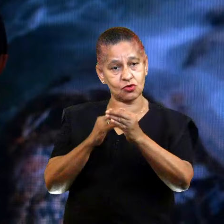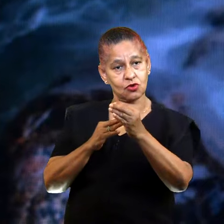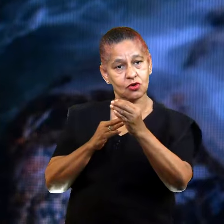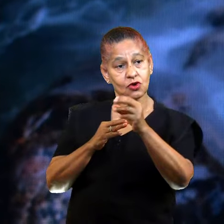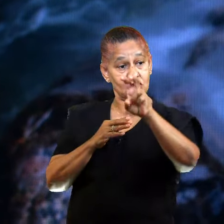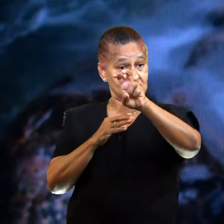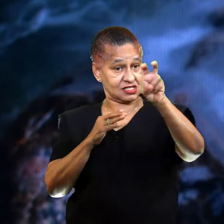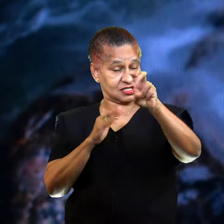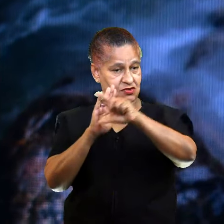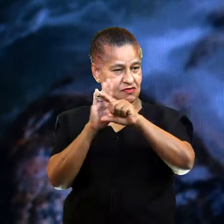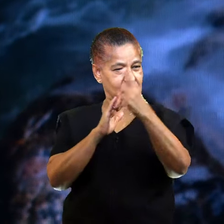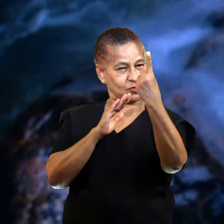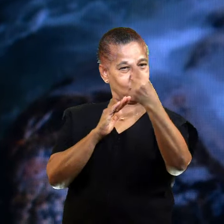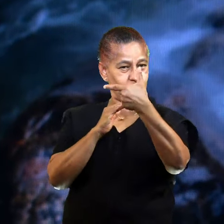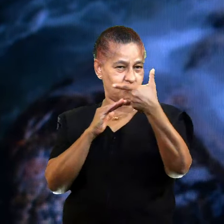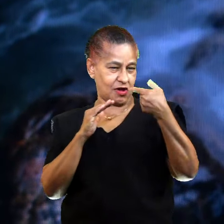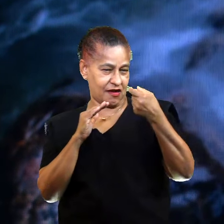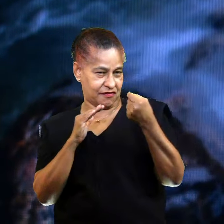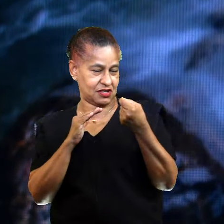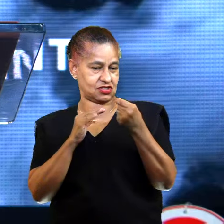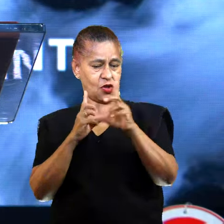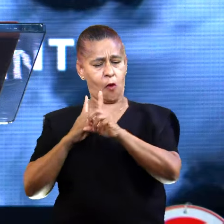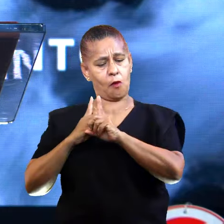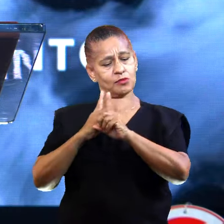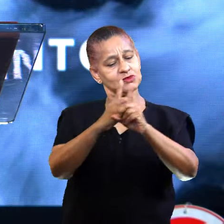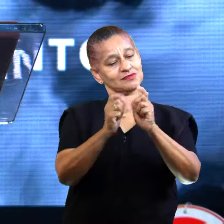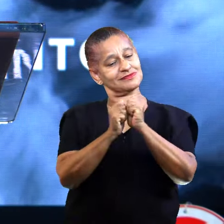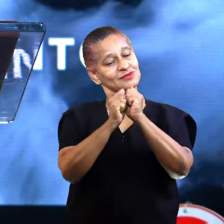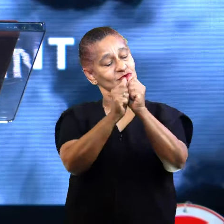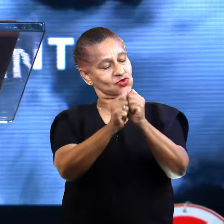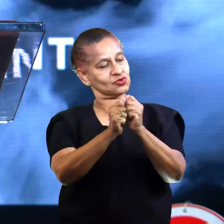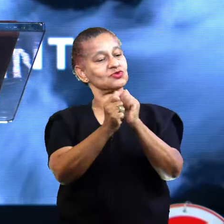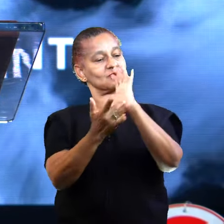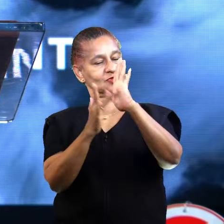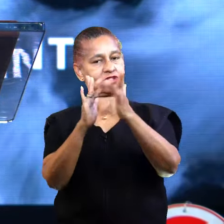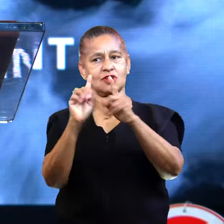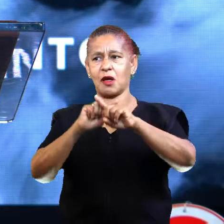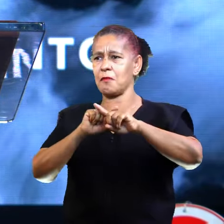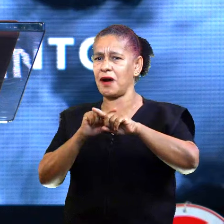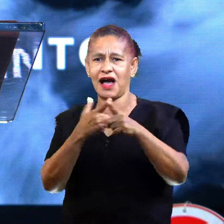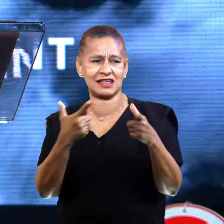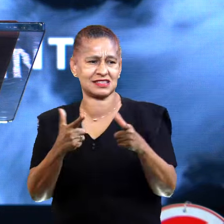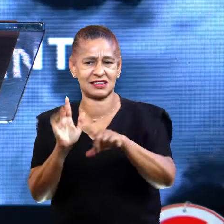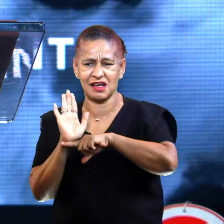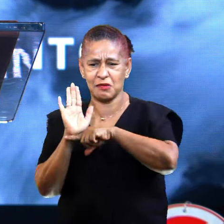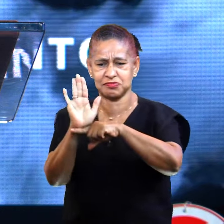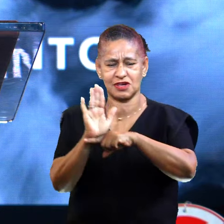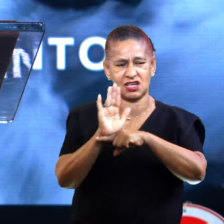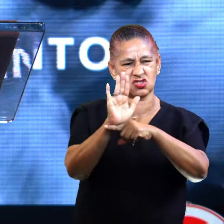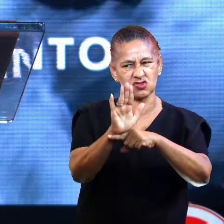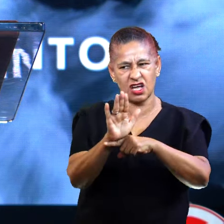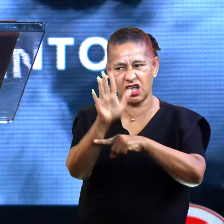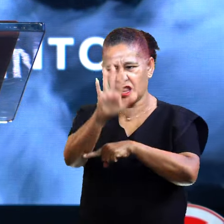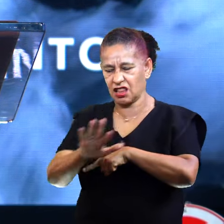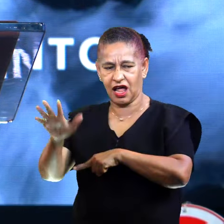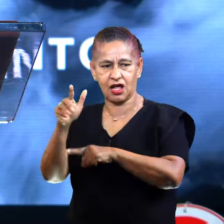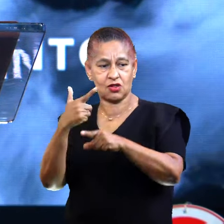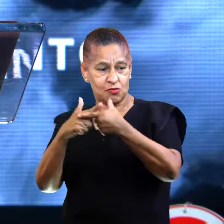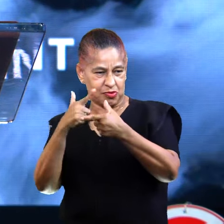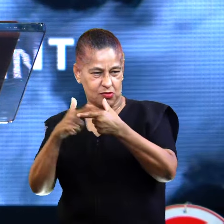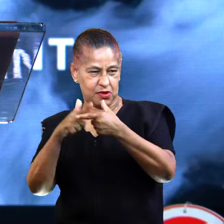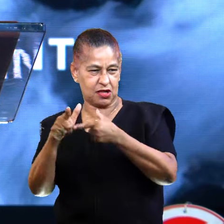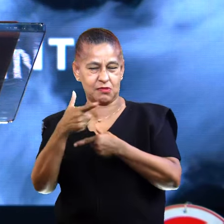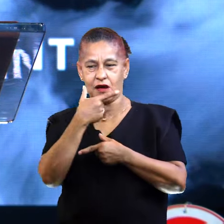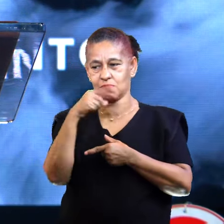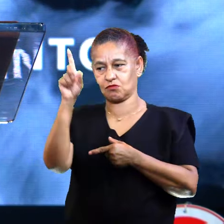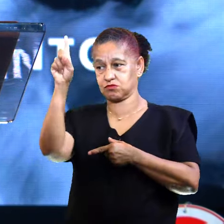Os discípulos estavam com Jesus. Mas não houve nenhuma interação dos discípulos nesse episódio. É